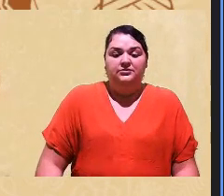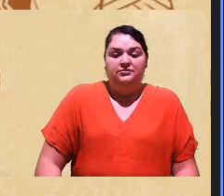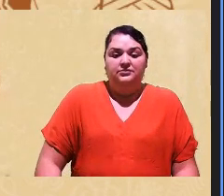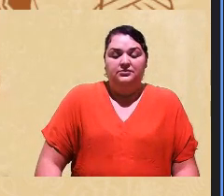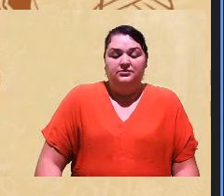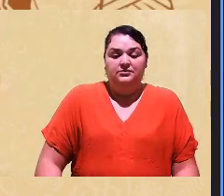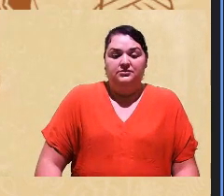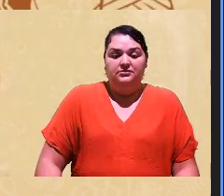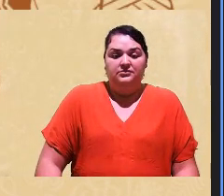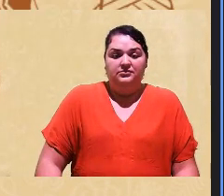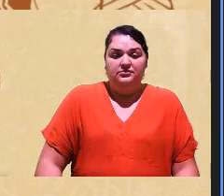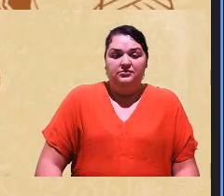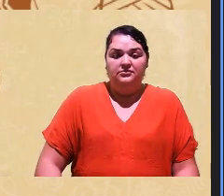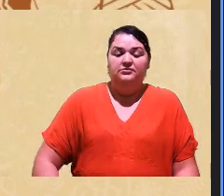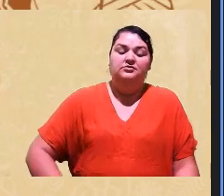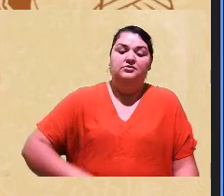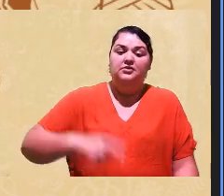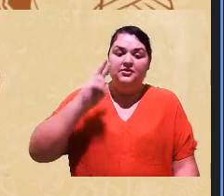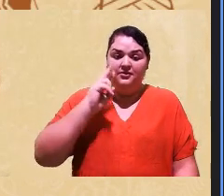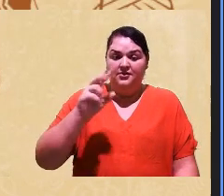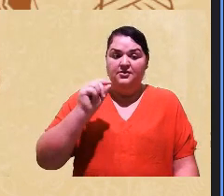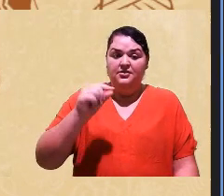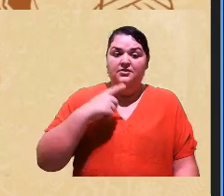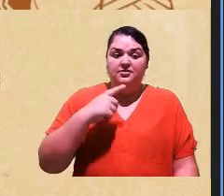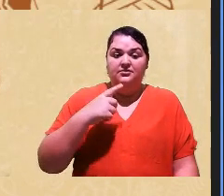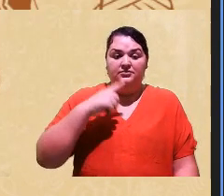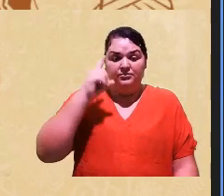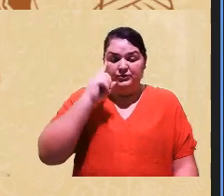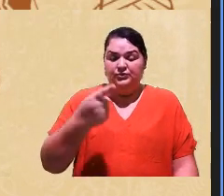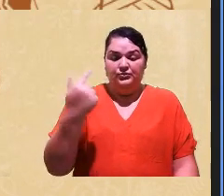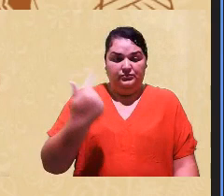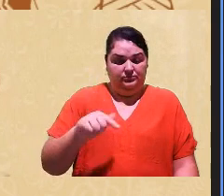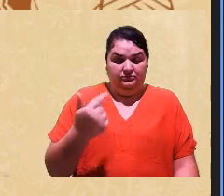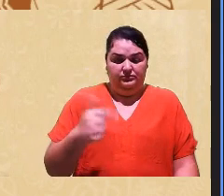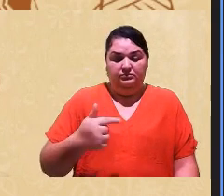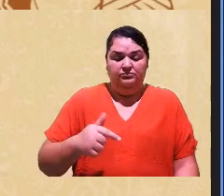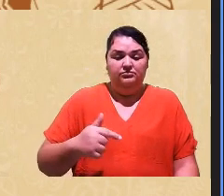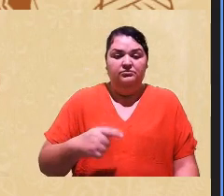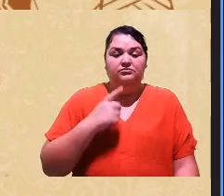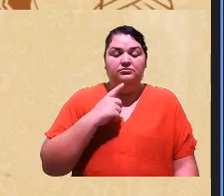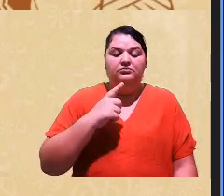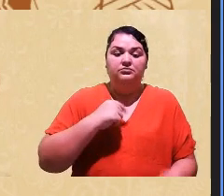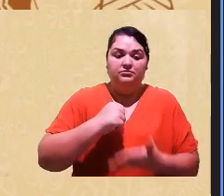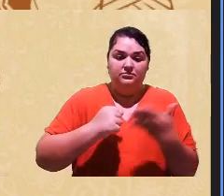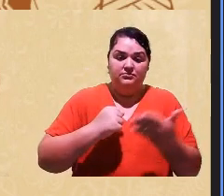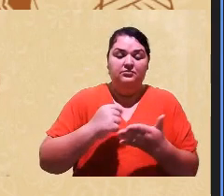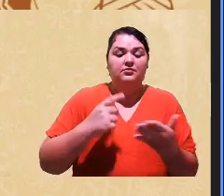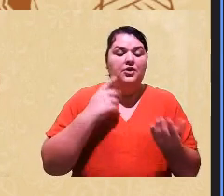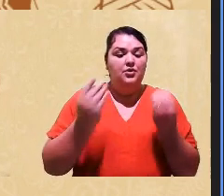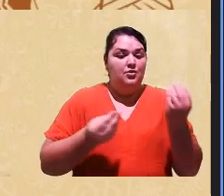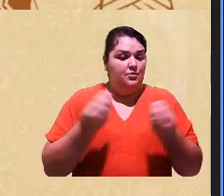então eu vejo que sem essa obrigatoriedade na base curricular comum